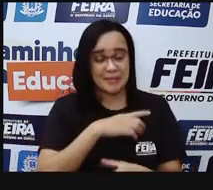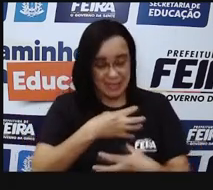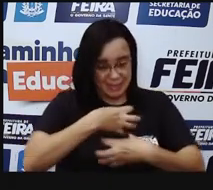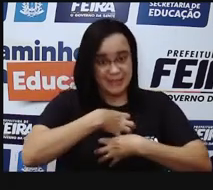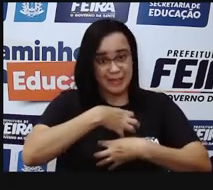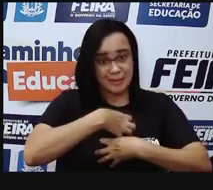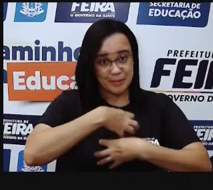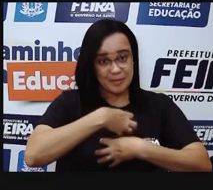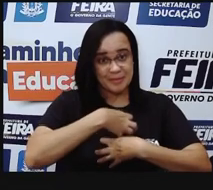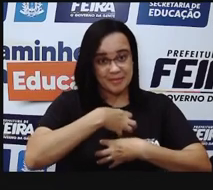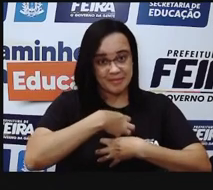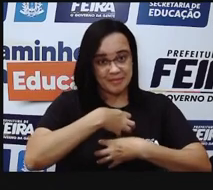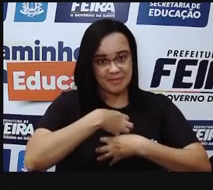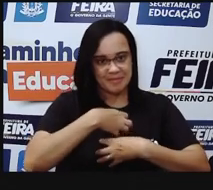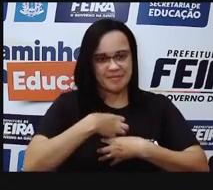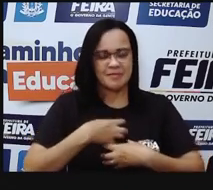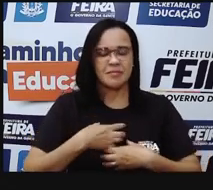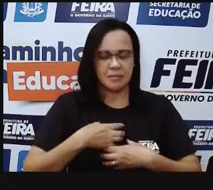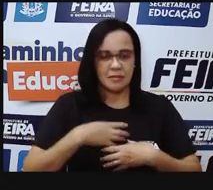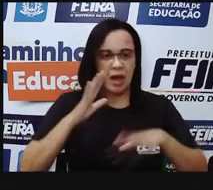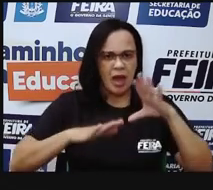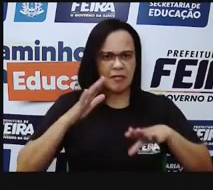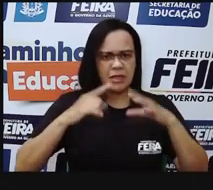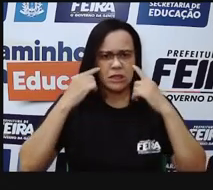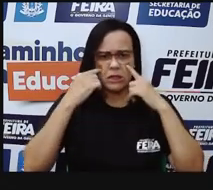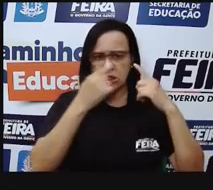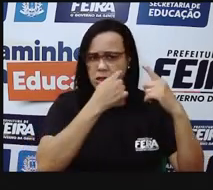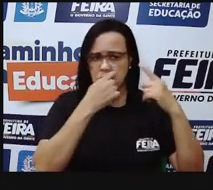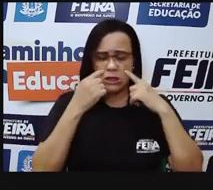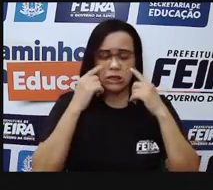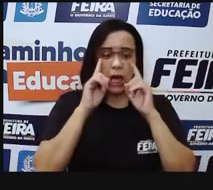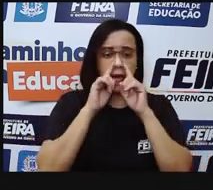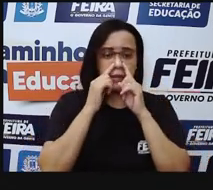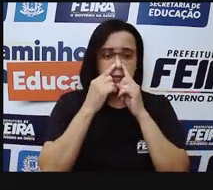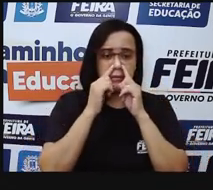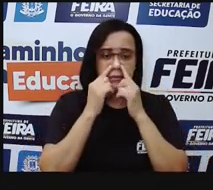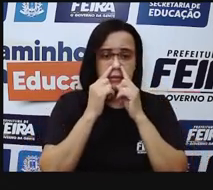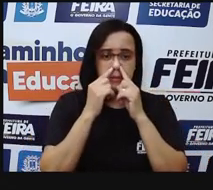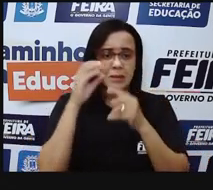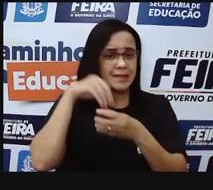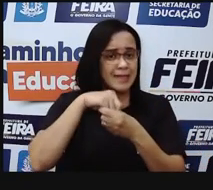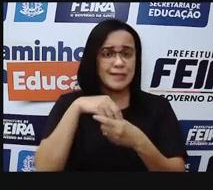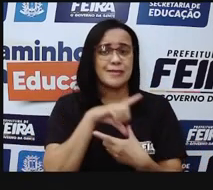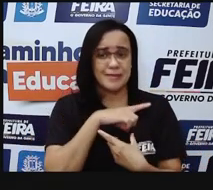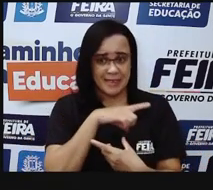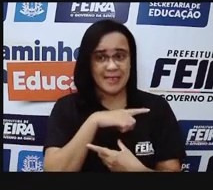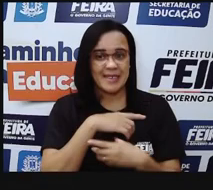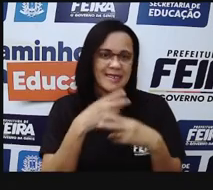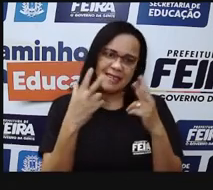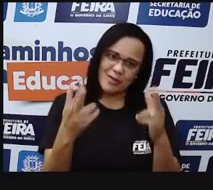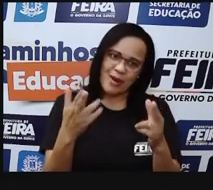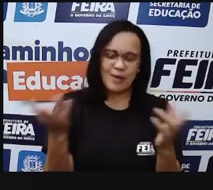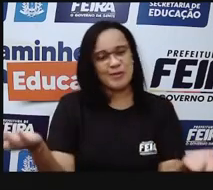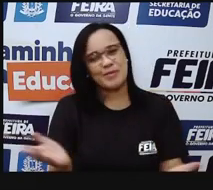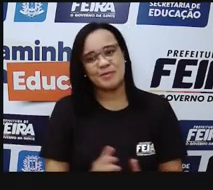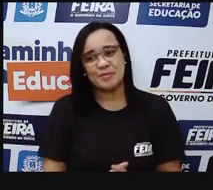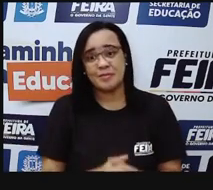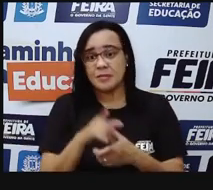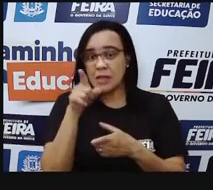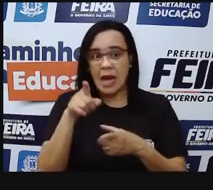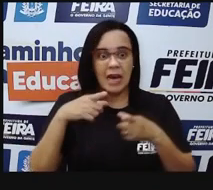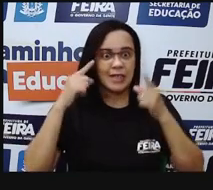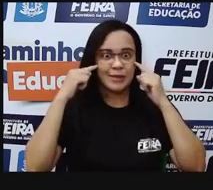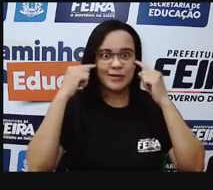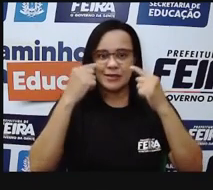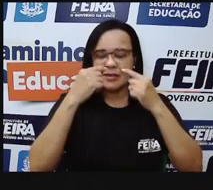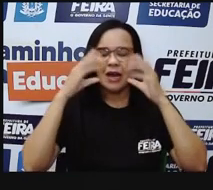água aqui pelo nariz. Isso faz parte do processo de chorar. normal. E aí, os nossos olhos estão,